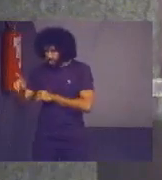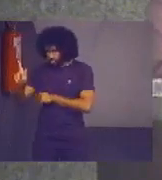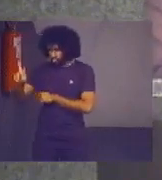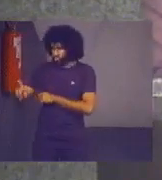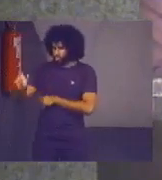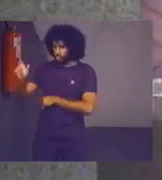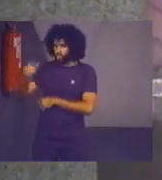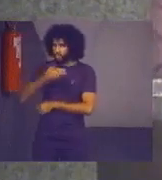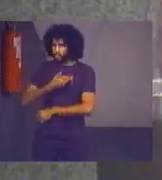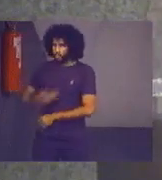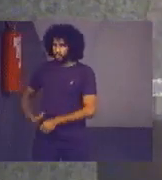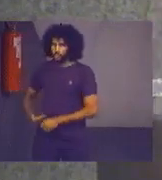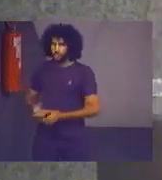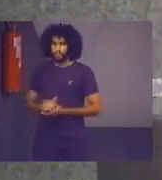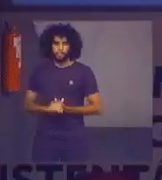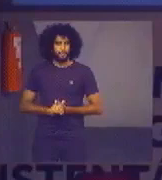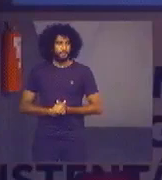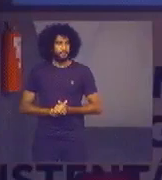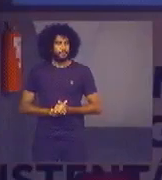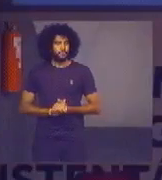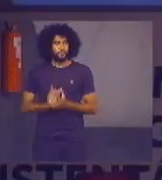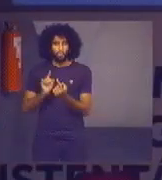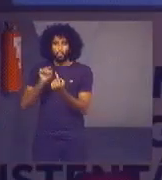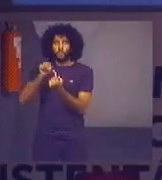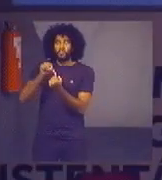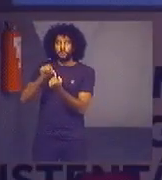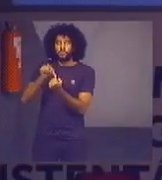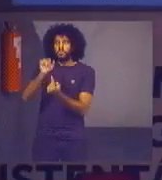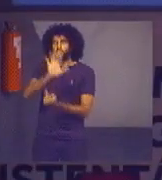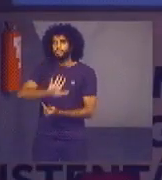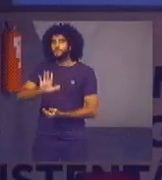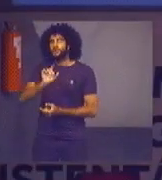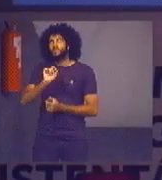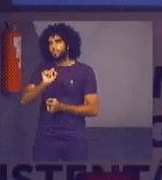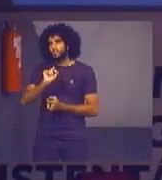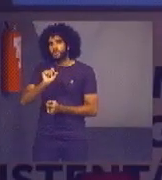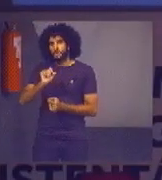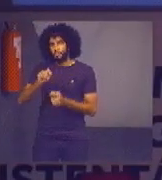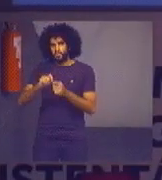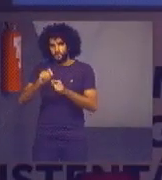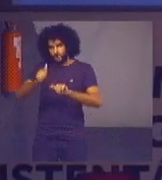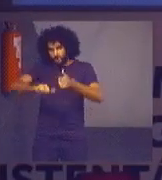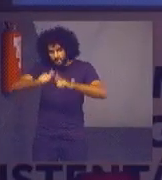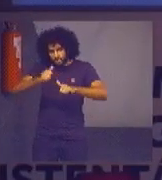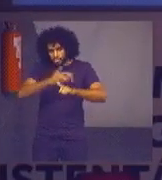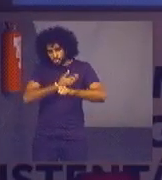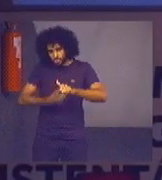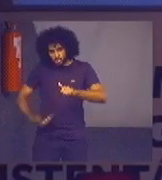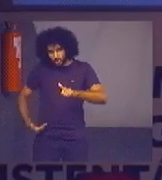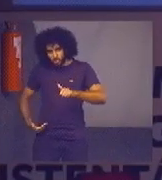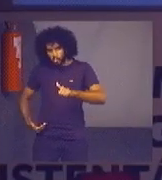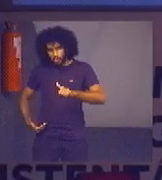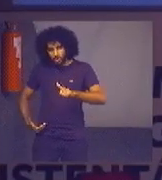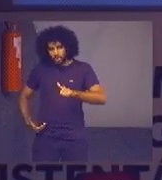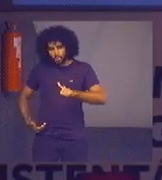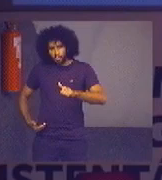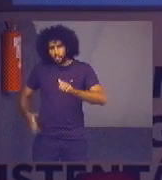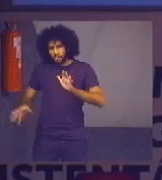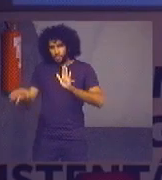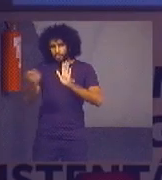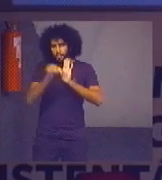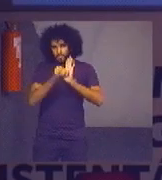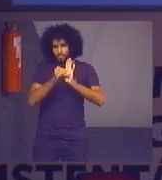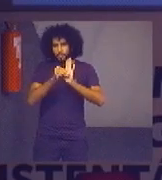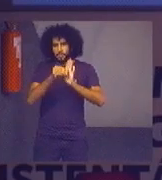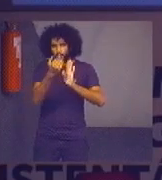O objetivo geral dessa auditoria em ODS foi avaliar a preparação do governo federal para implementar a Agenda 2030